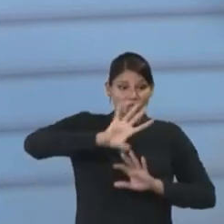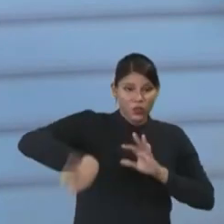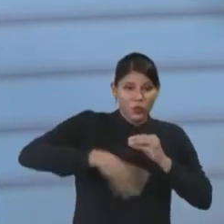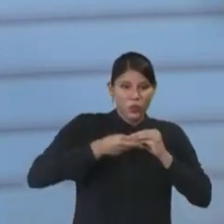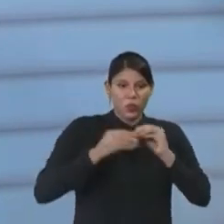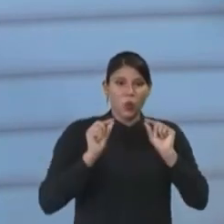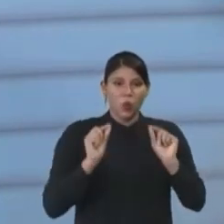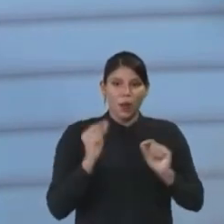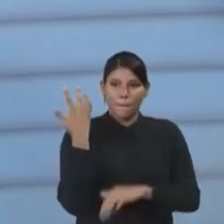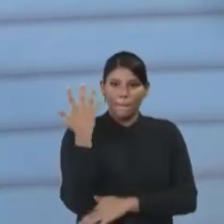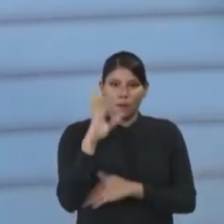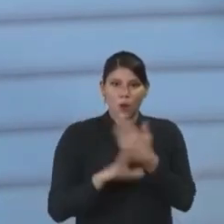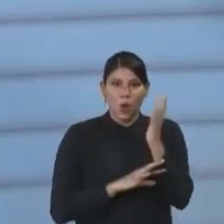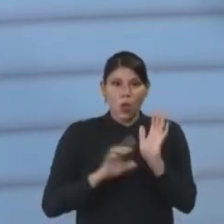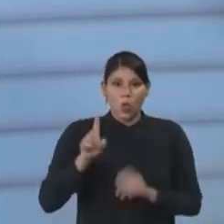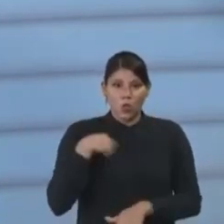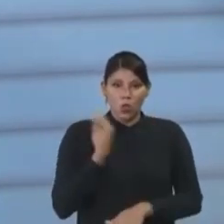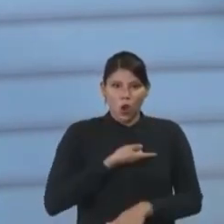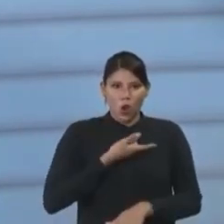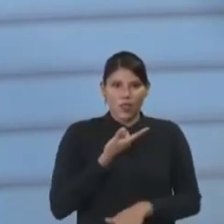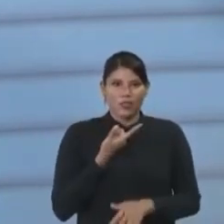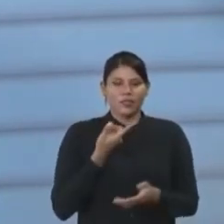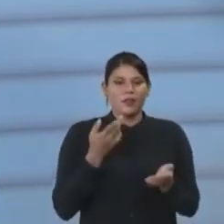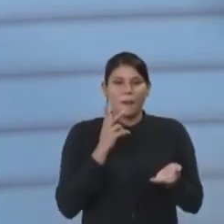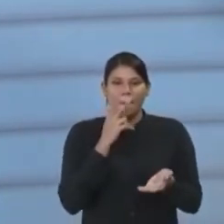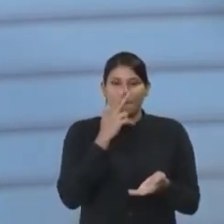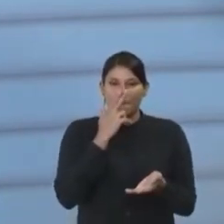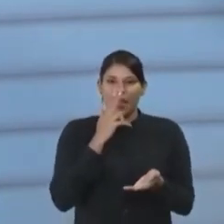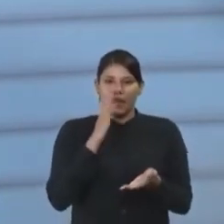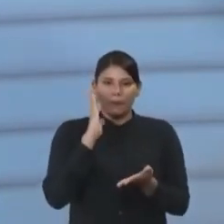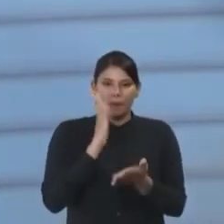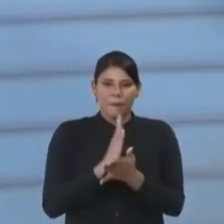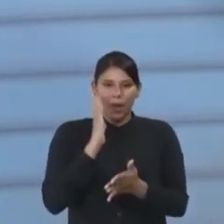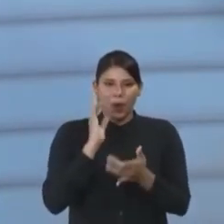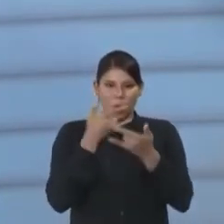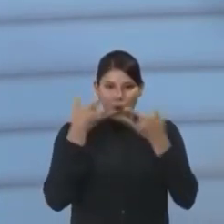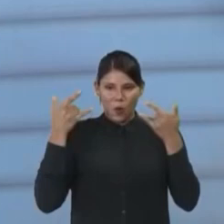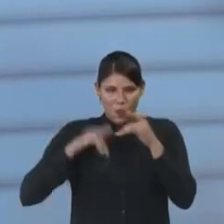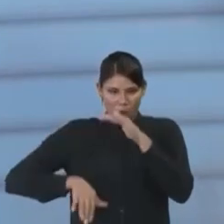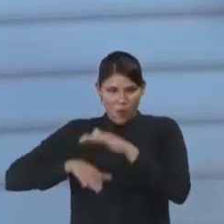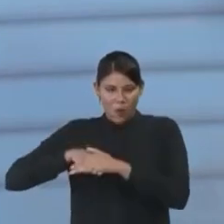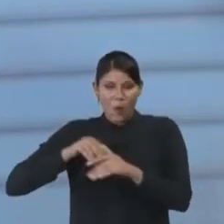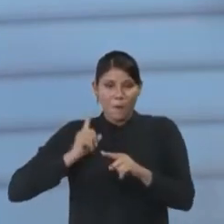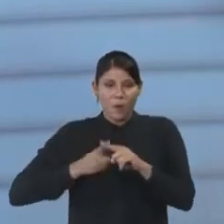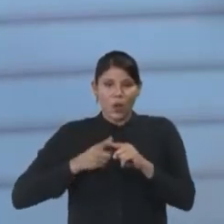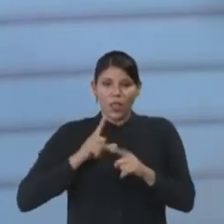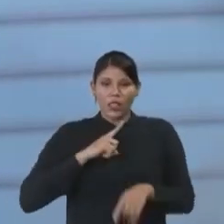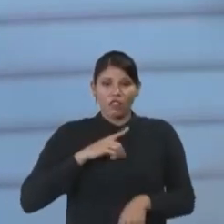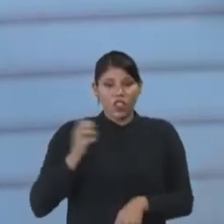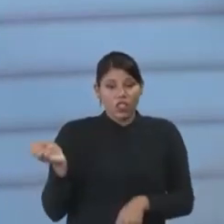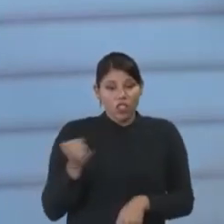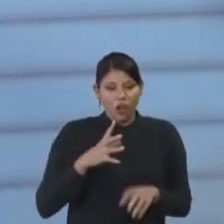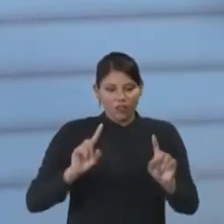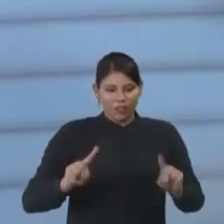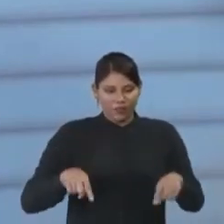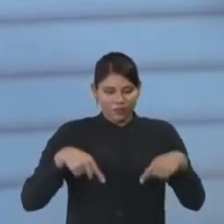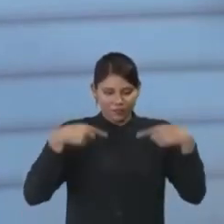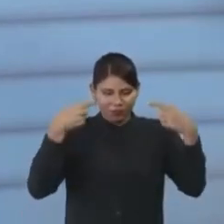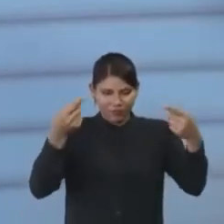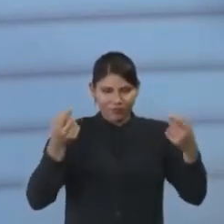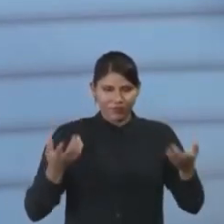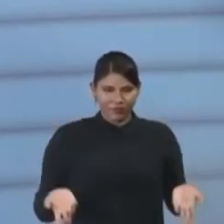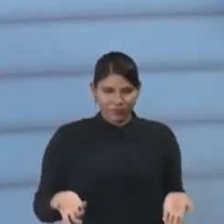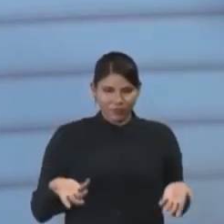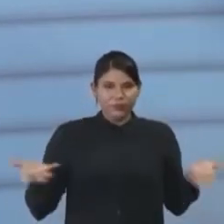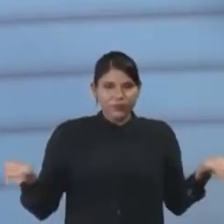Nós estamos aqui sem máscara porque a esse meio ambiente foi dada uma nova chance de que os humanos possam conviver